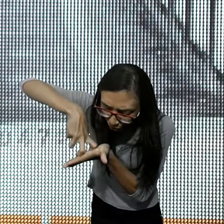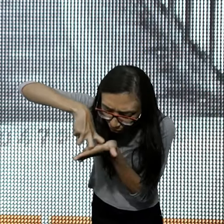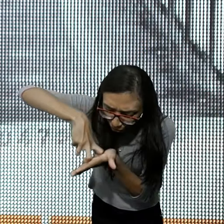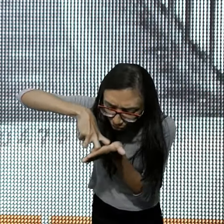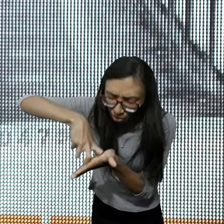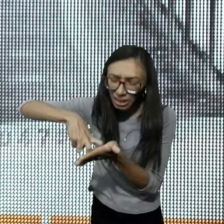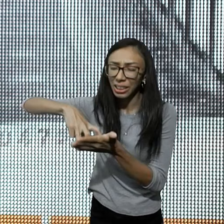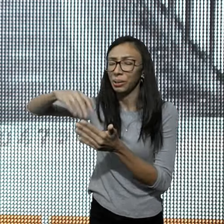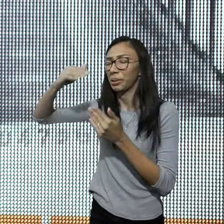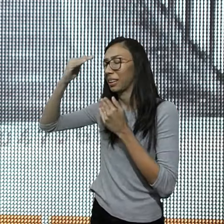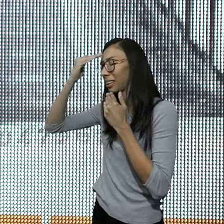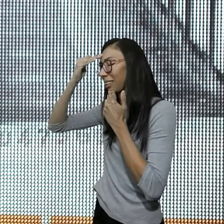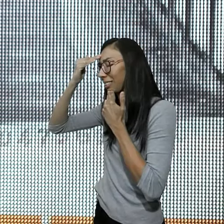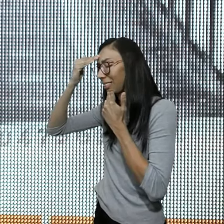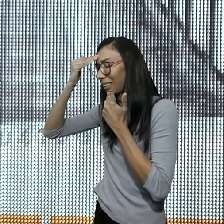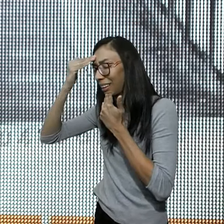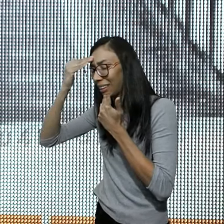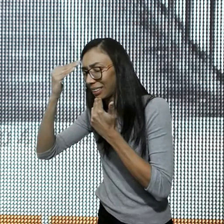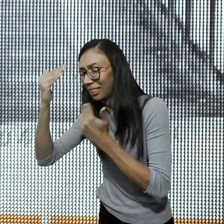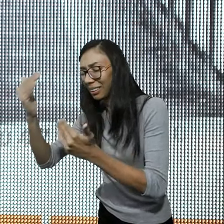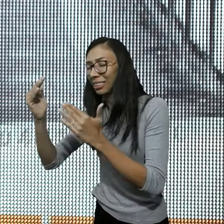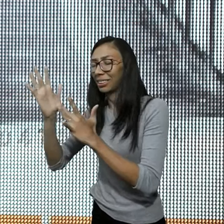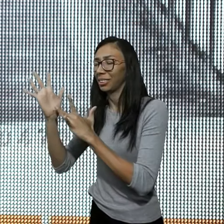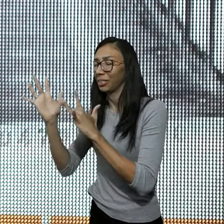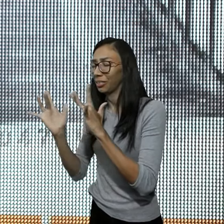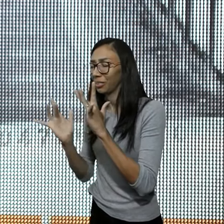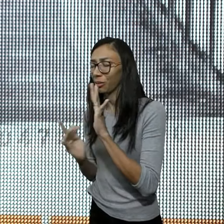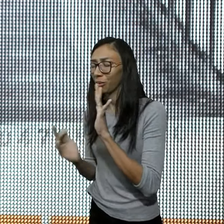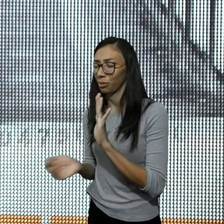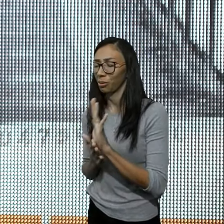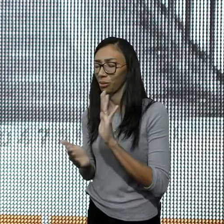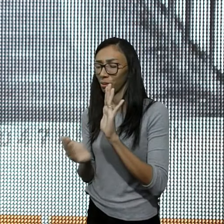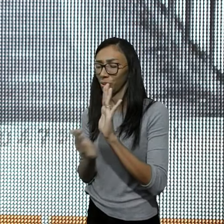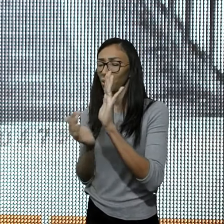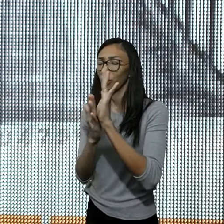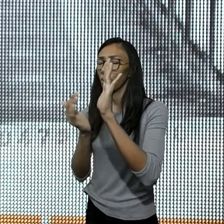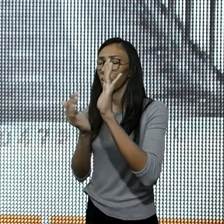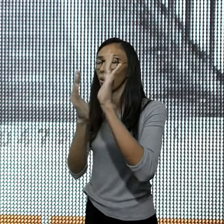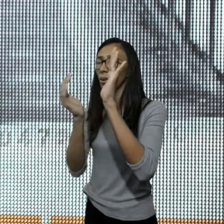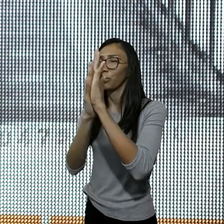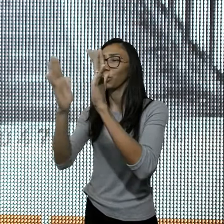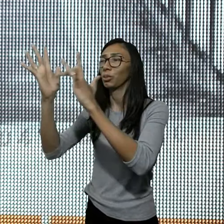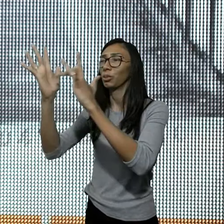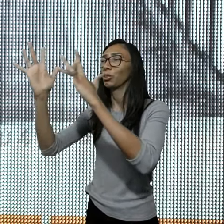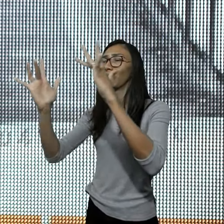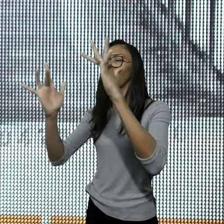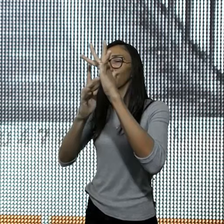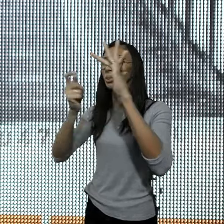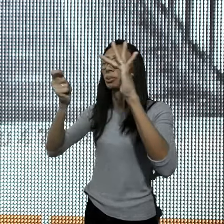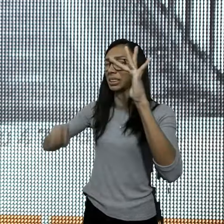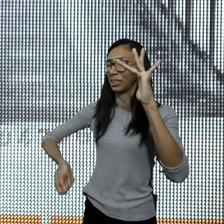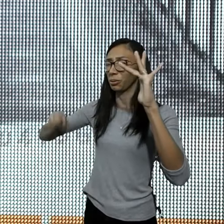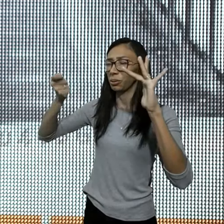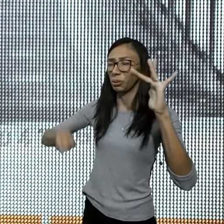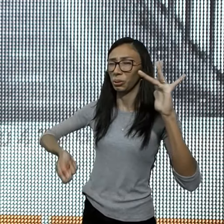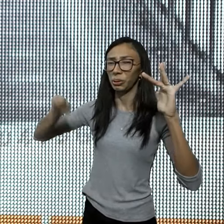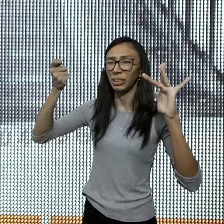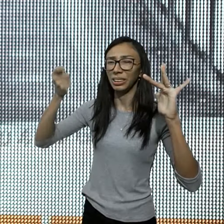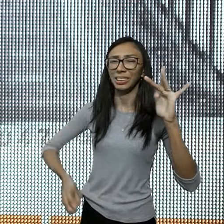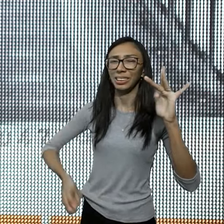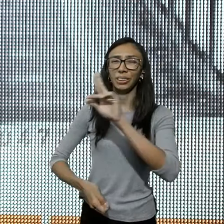e tomo a decisão, de render a Deus, aquele que está, acima de toda autoridade, o nome,